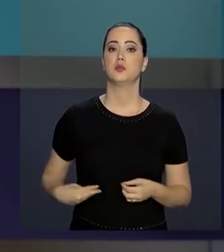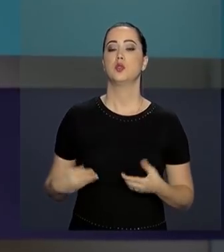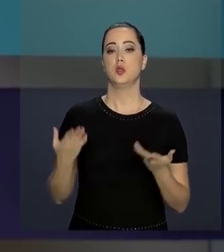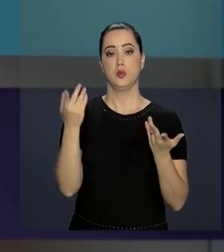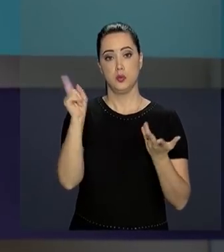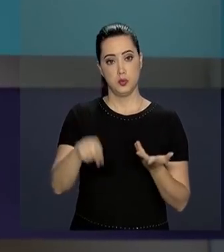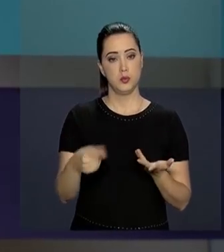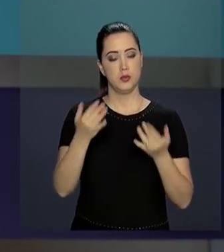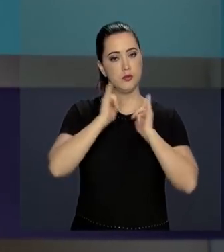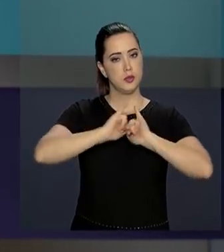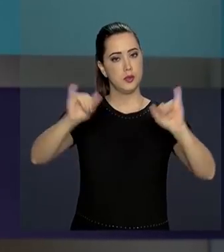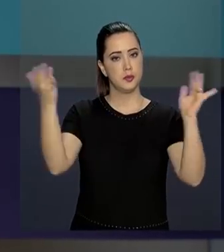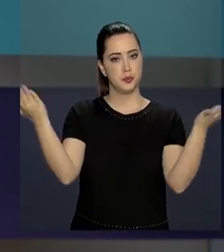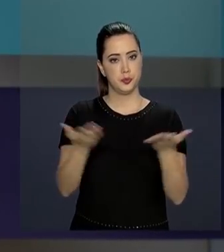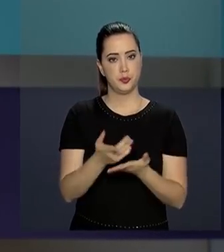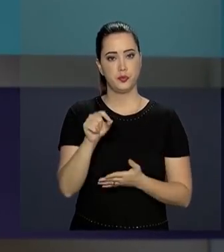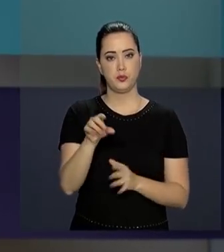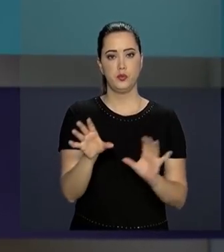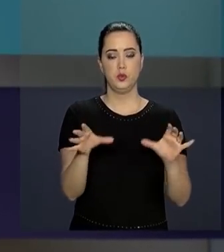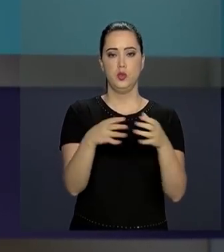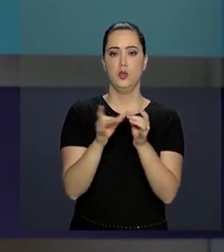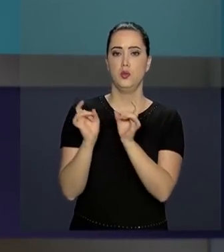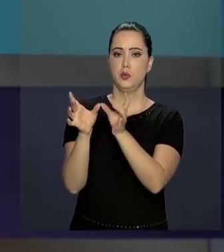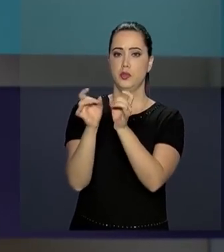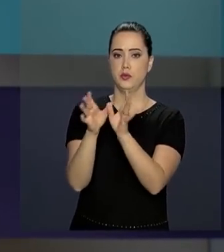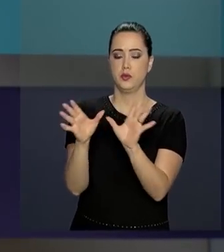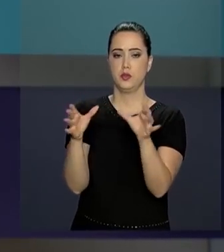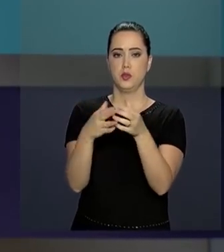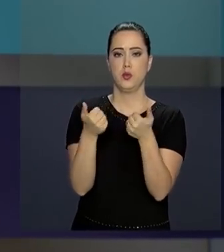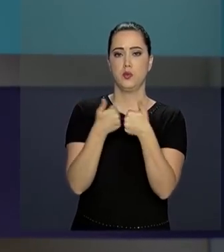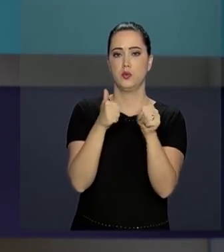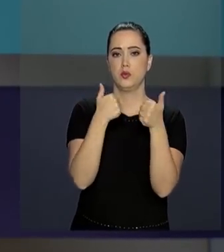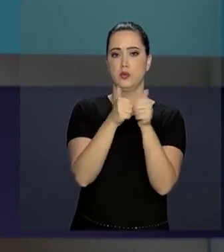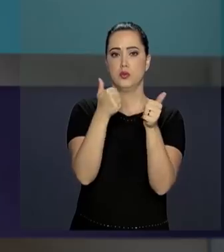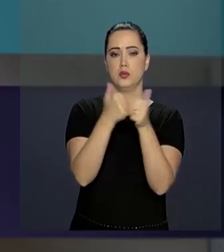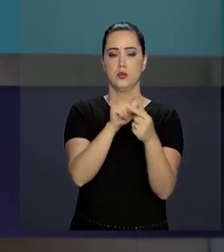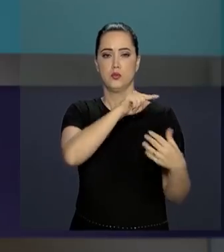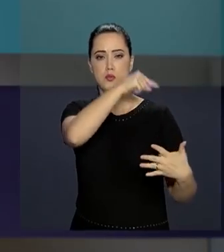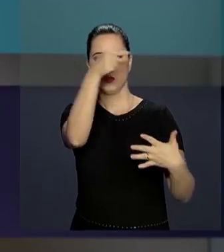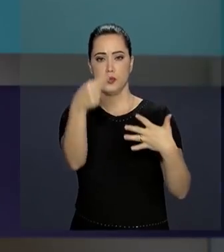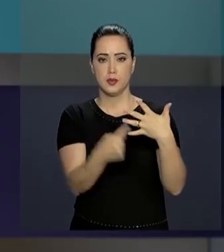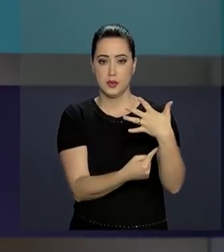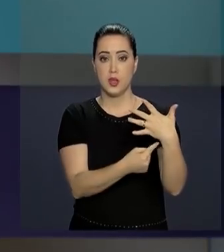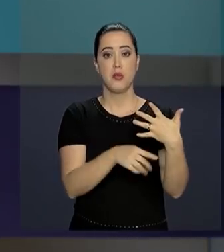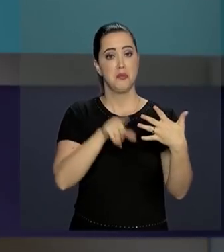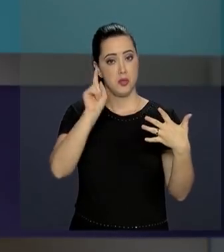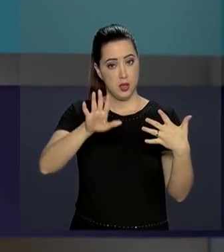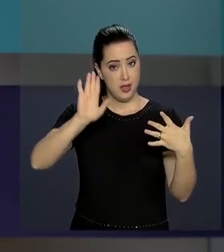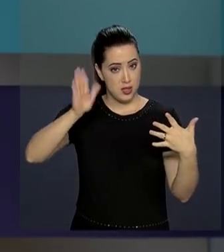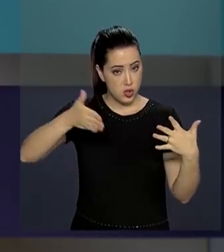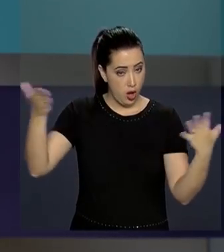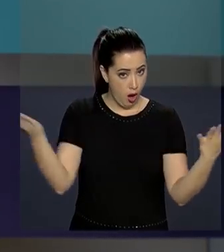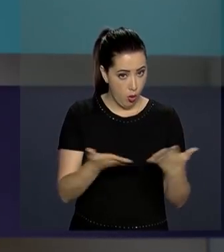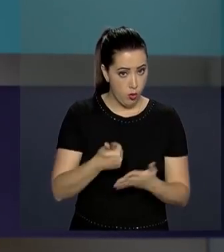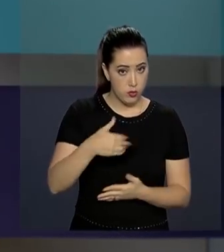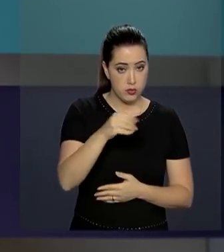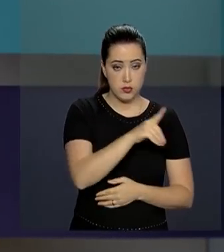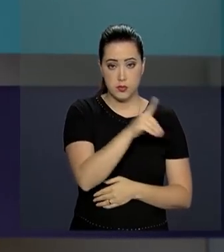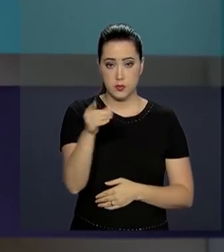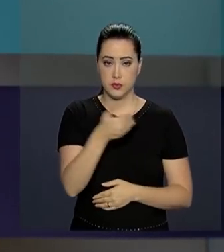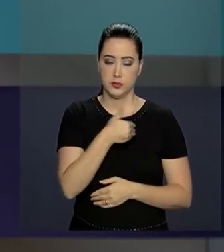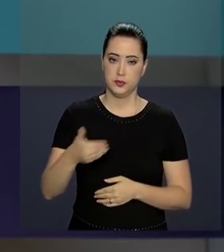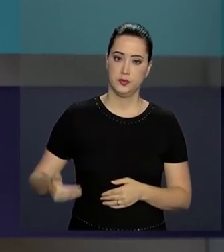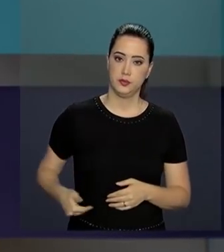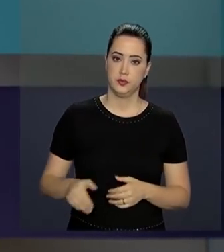Infraestrutura foi lançada hoje. As privatizações no setor de transporte são uma das metas, já agora, para os 100